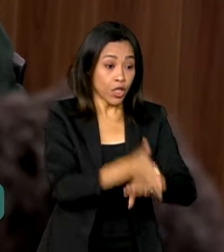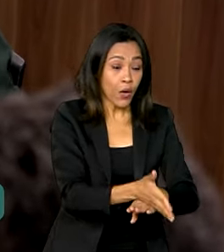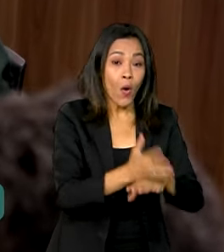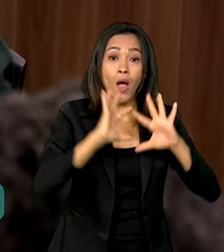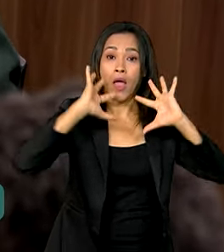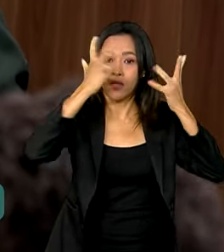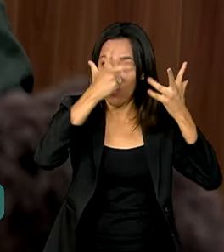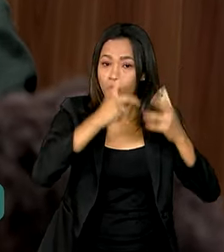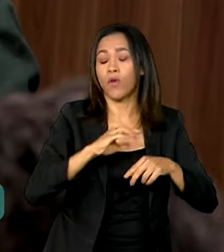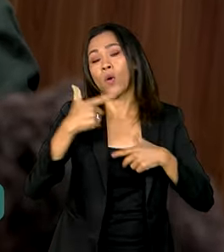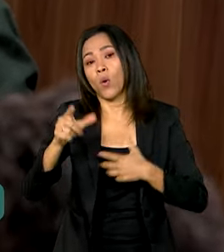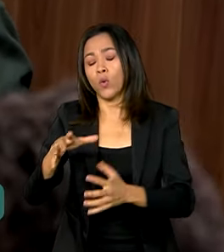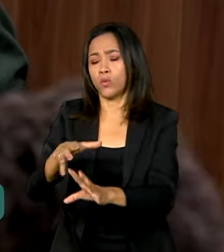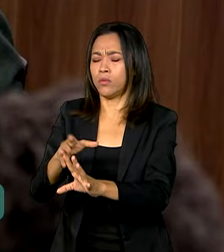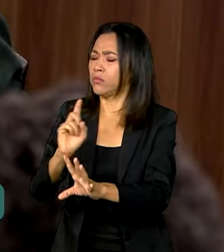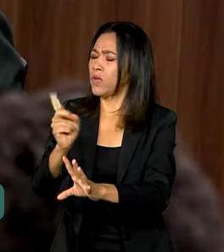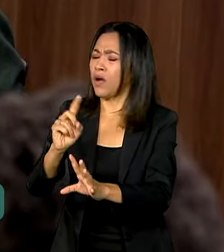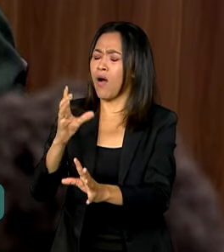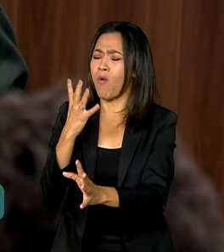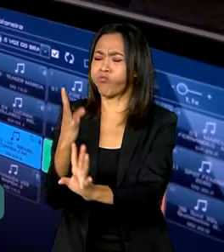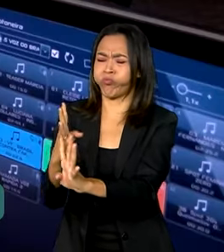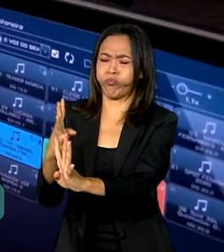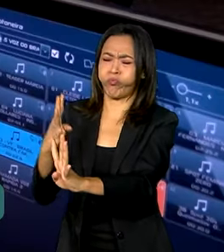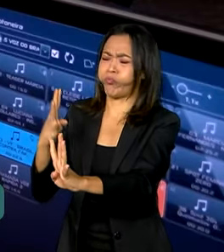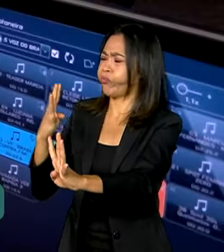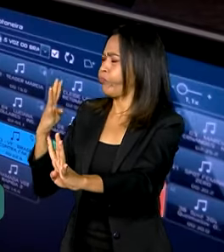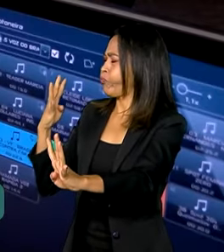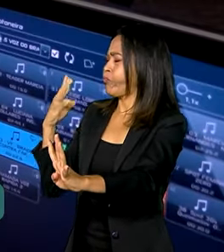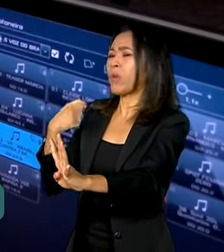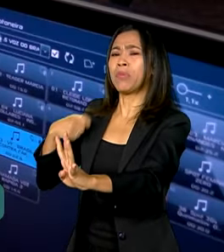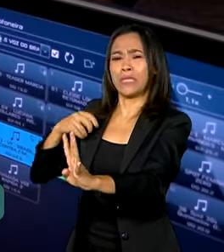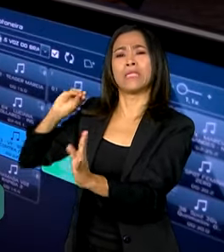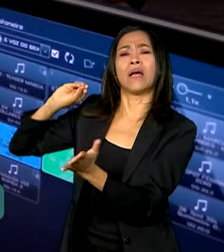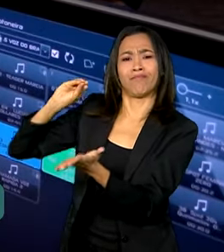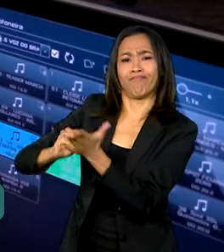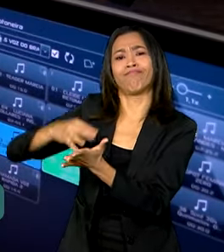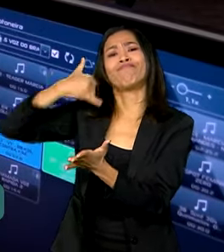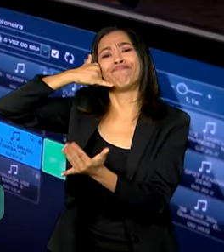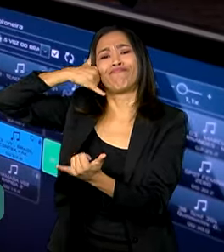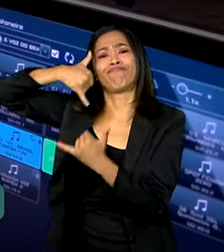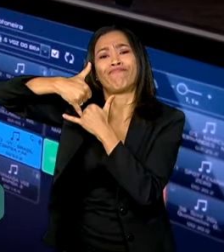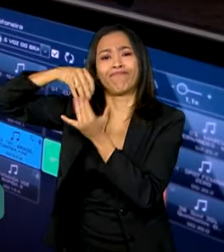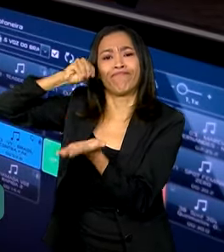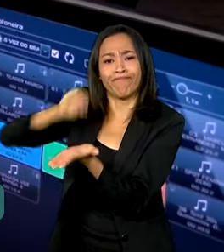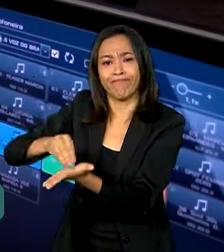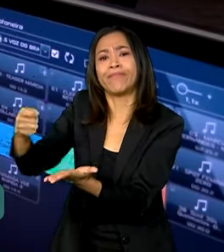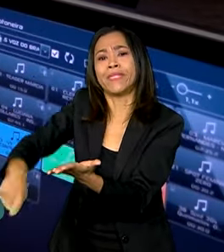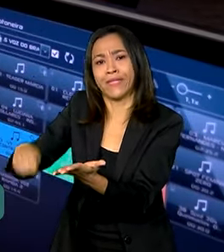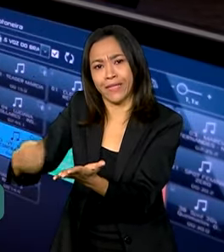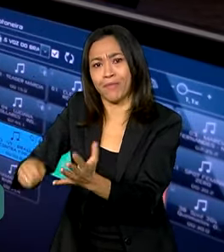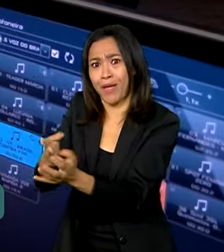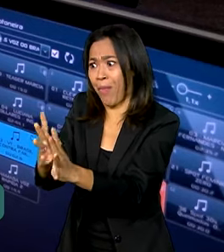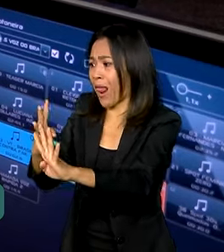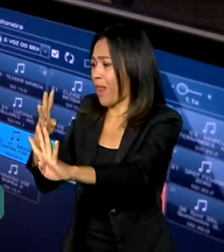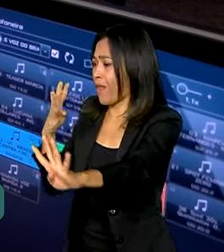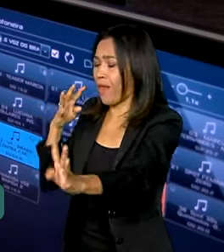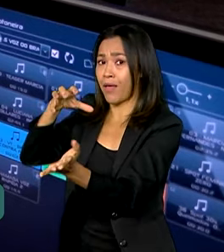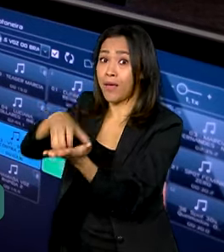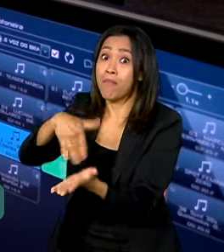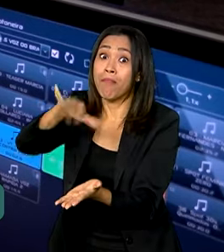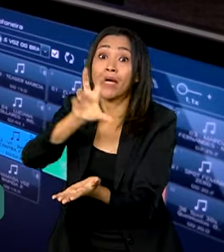volume de atendimento, estabeleceram a necessidade de agendamento. Nós estamos falando de mais de 8.500 CRAS nesse país,